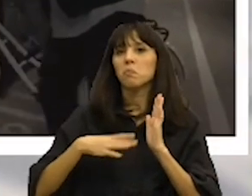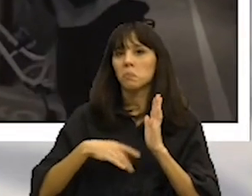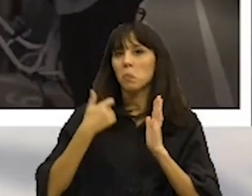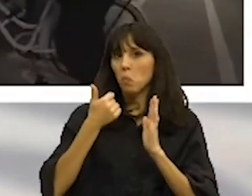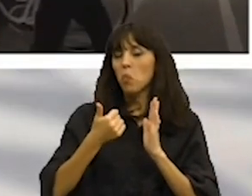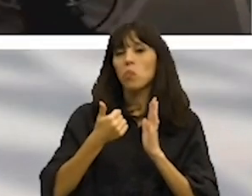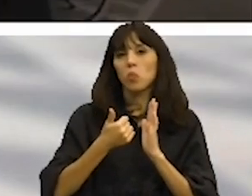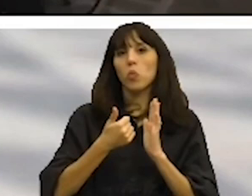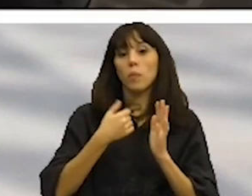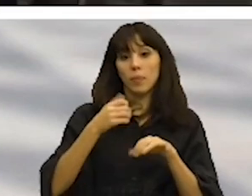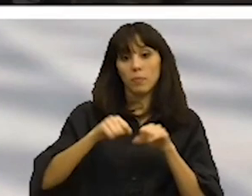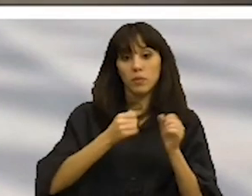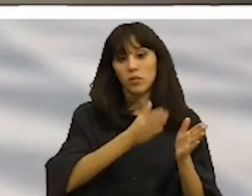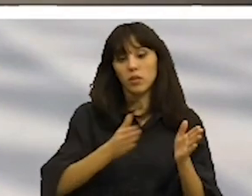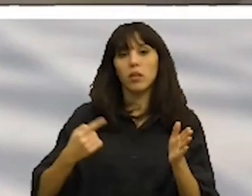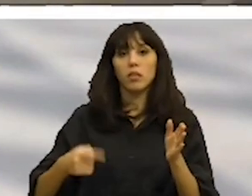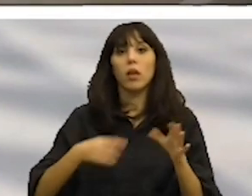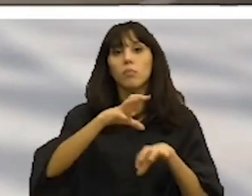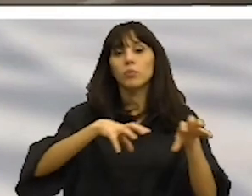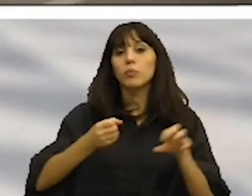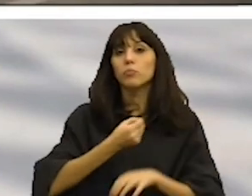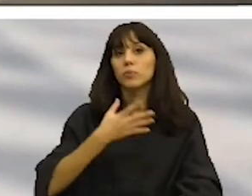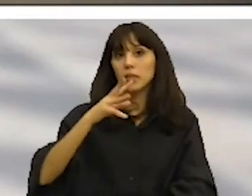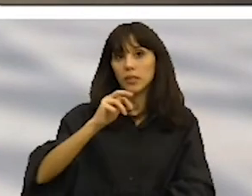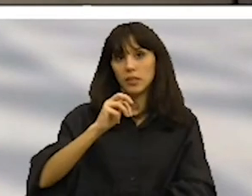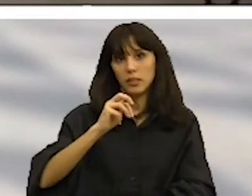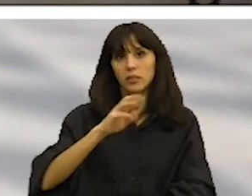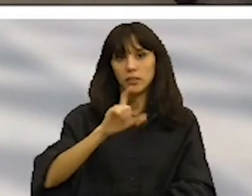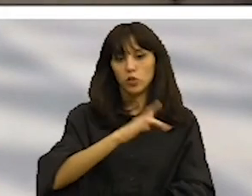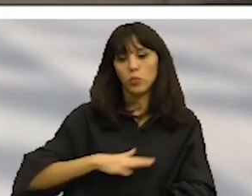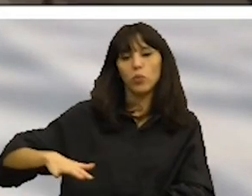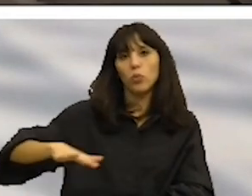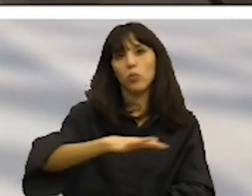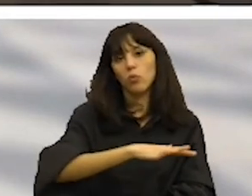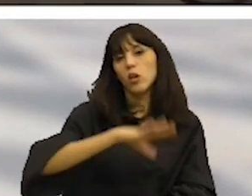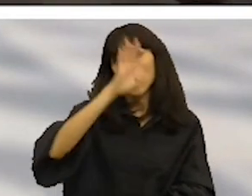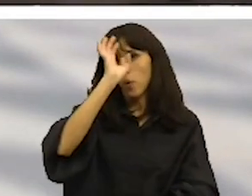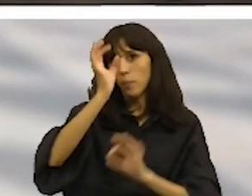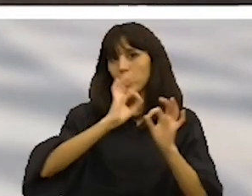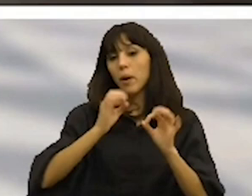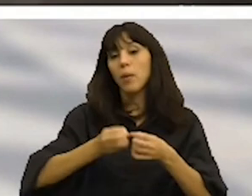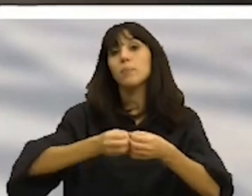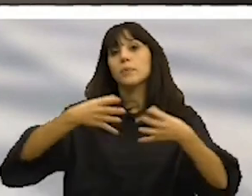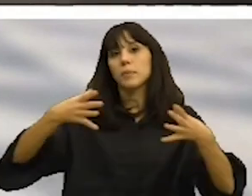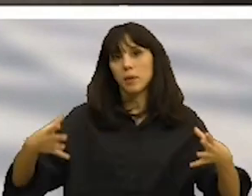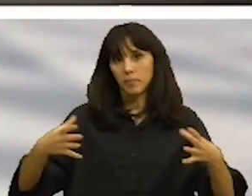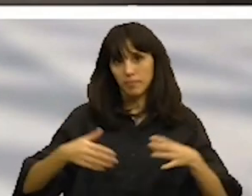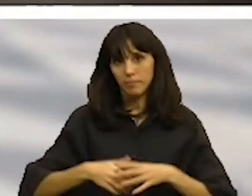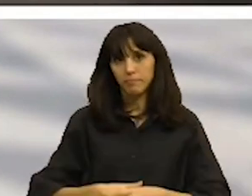neste momento a rede Bici Parque abrange já 13 parques na cidade e existem, portanto, planos para esta expansão.